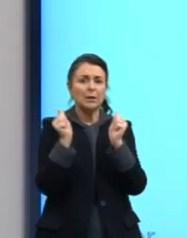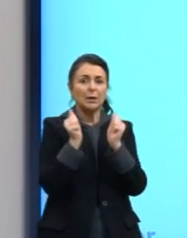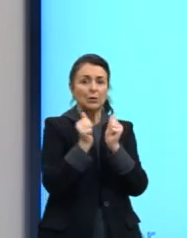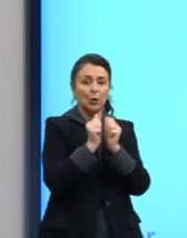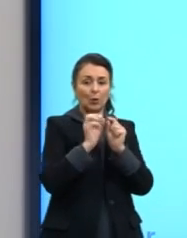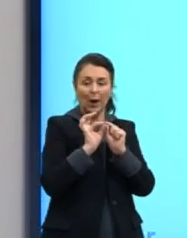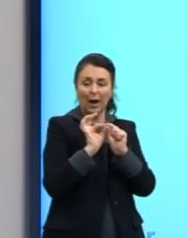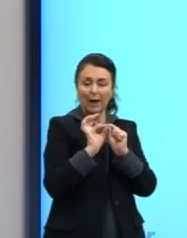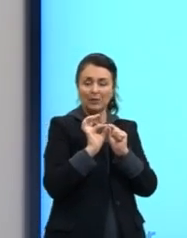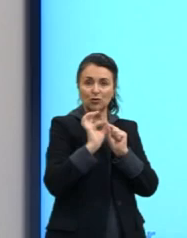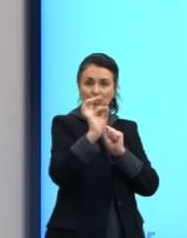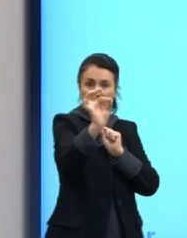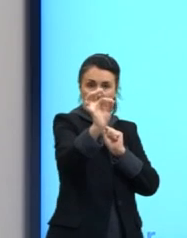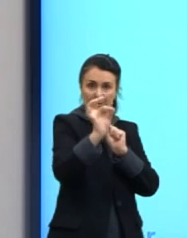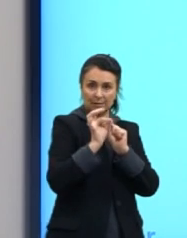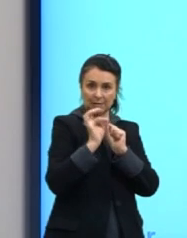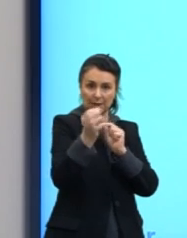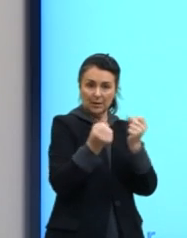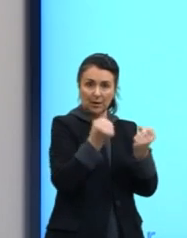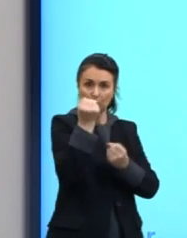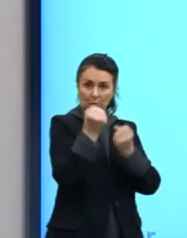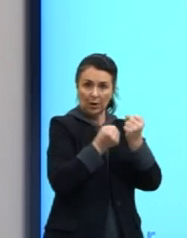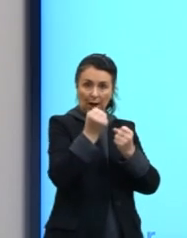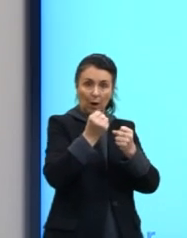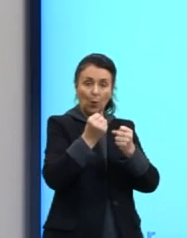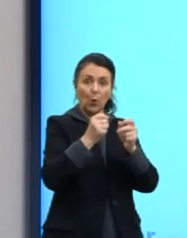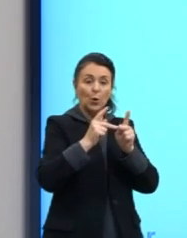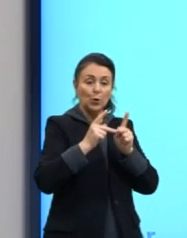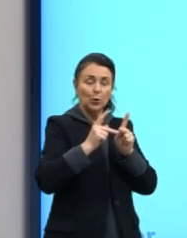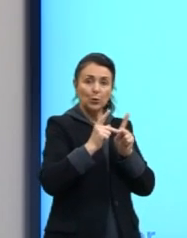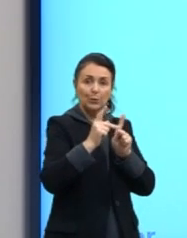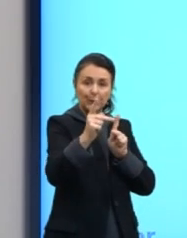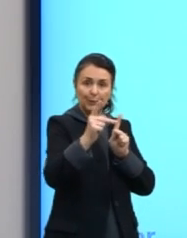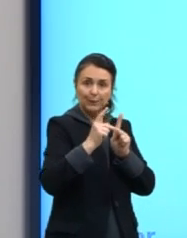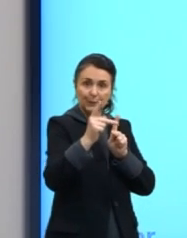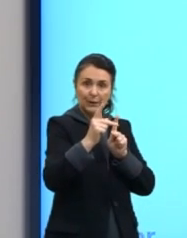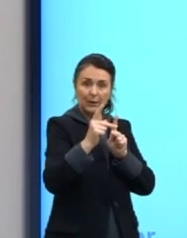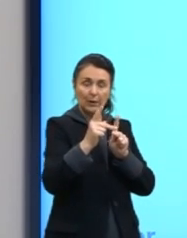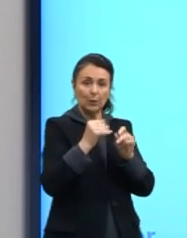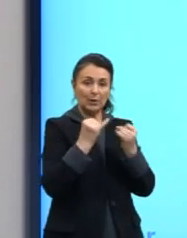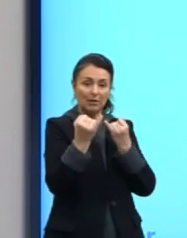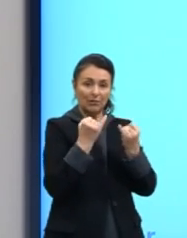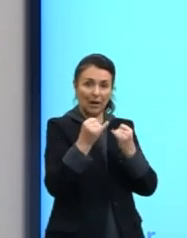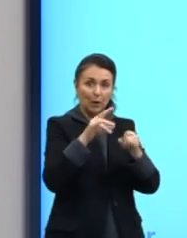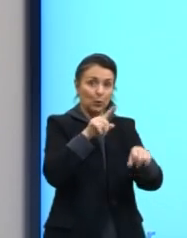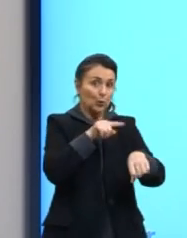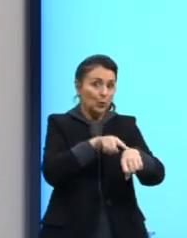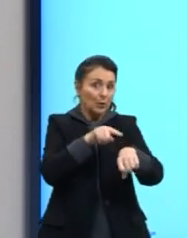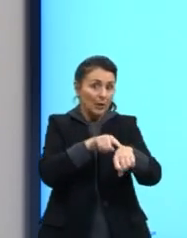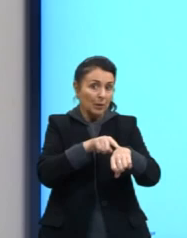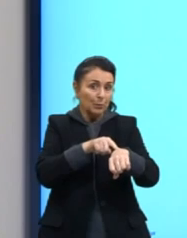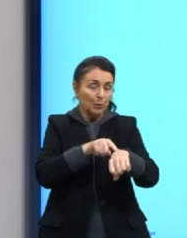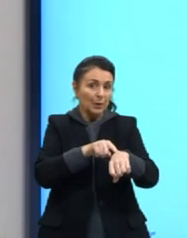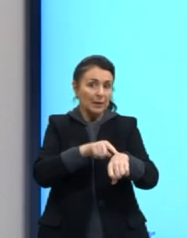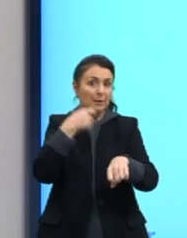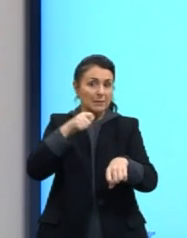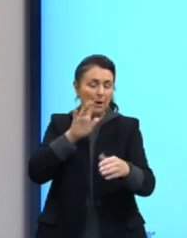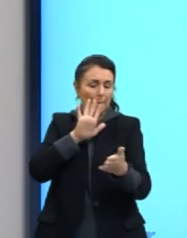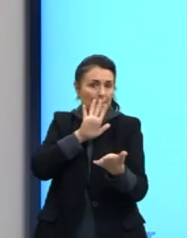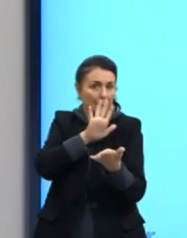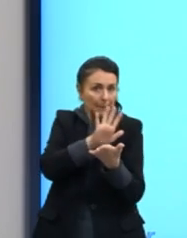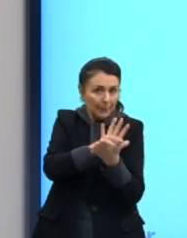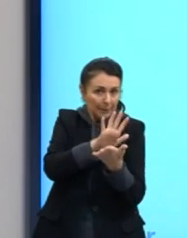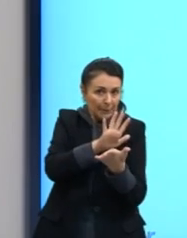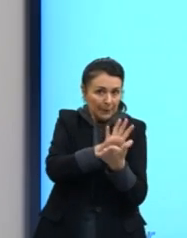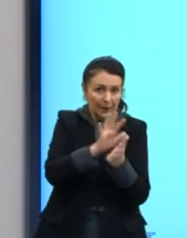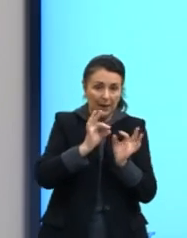distância que o veículo percorre entre o intervalo de tempo da detecção do problema e acionamento dos freios. Já a segunda se relaciona